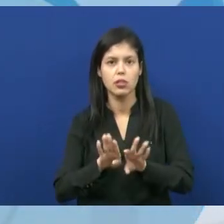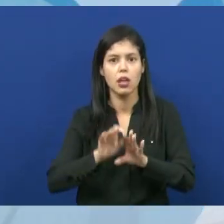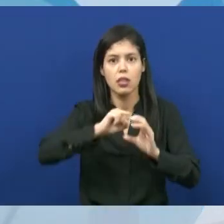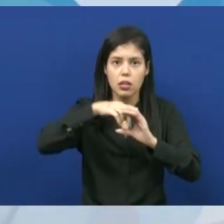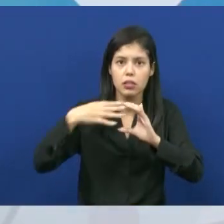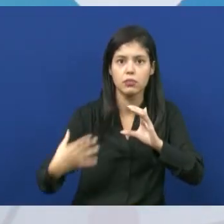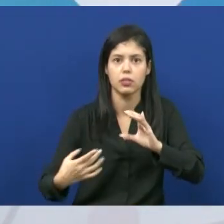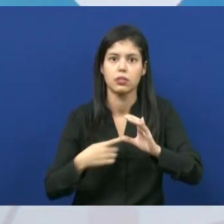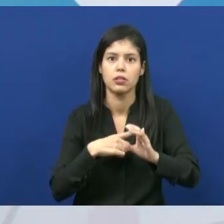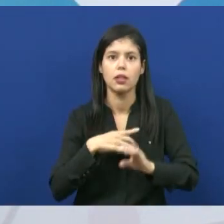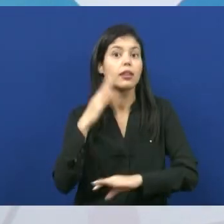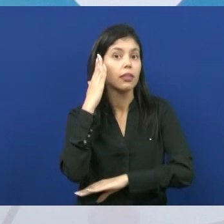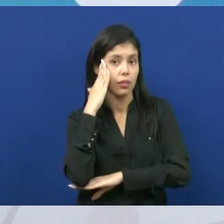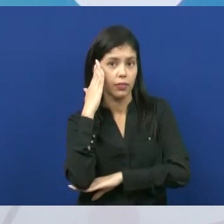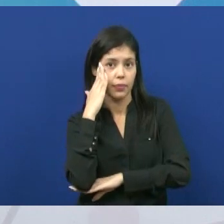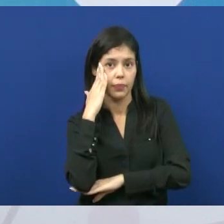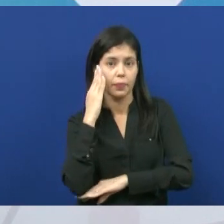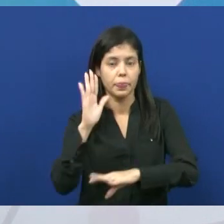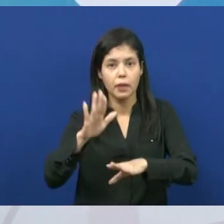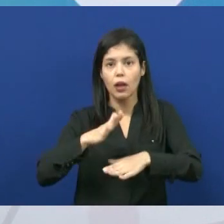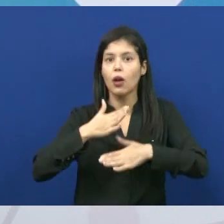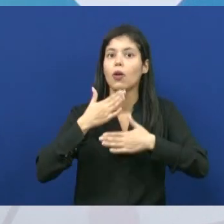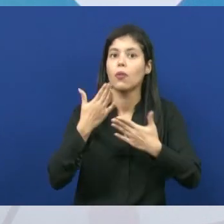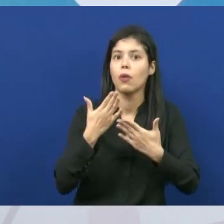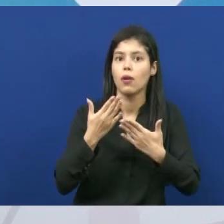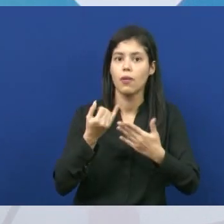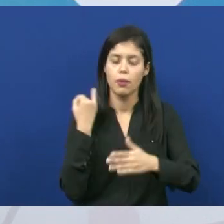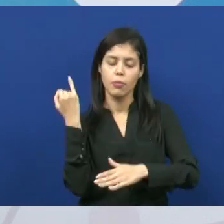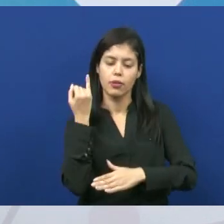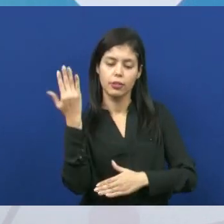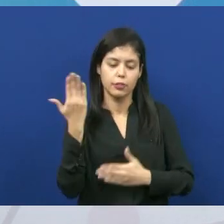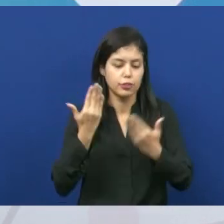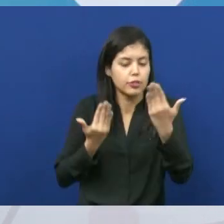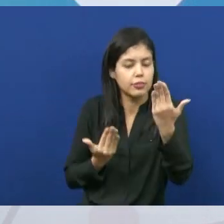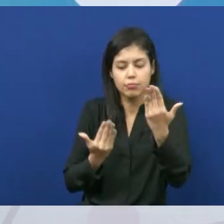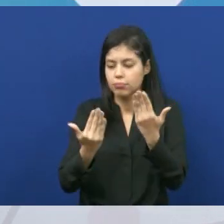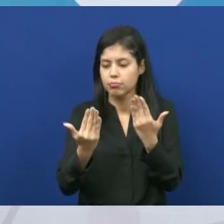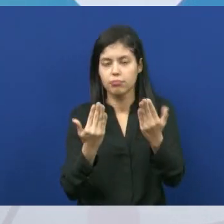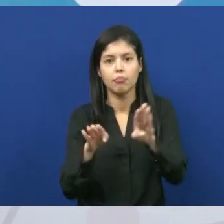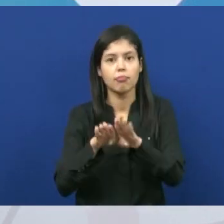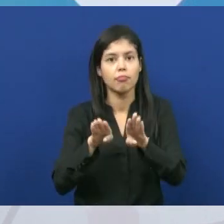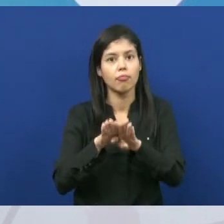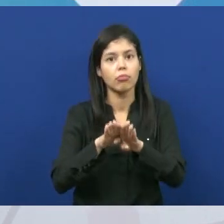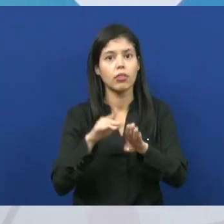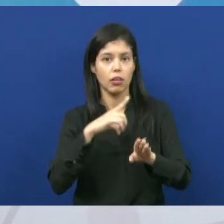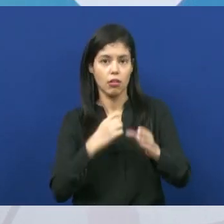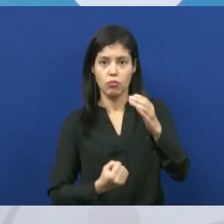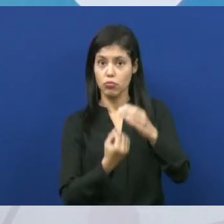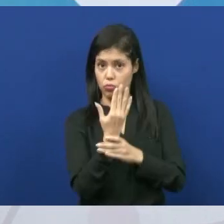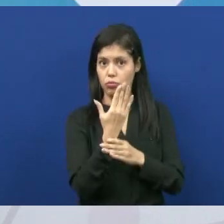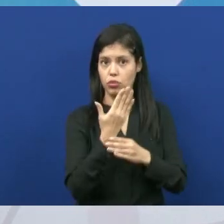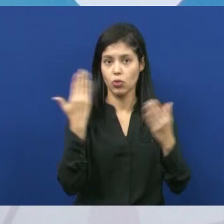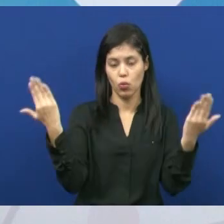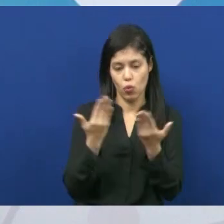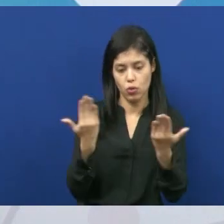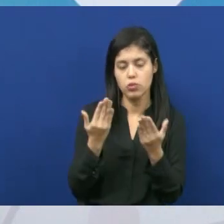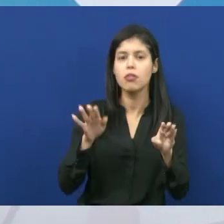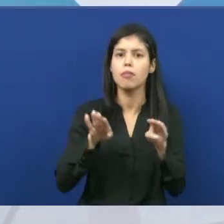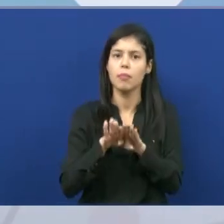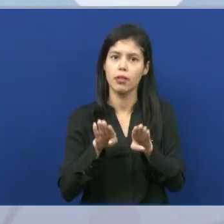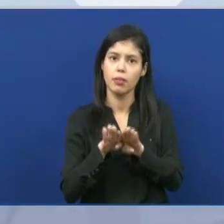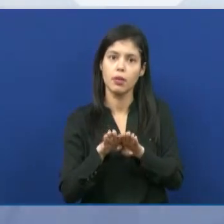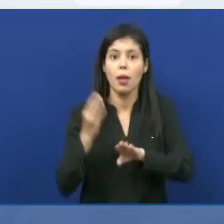a gente consegue entender quais que são as relações entre os seres vivos existentes hoje com os seres vivos que existiram